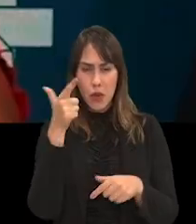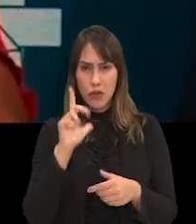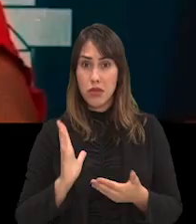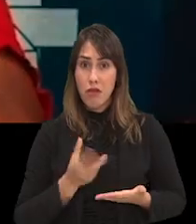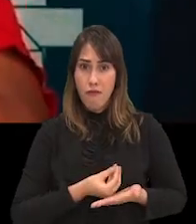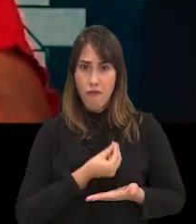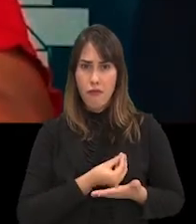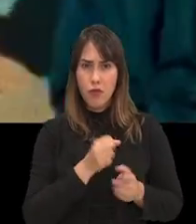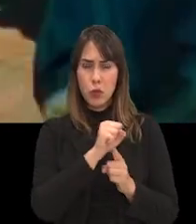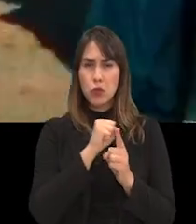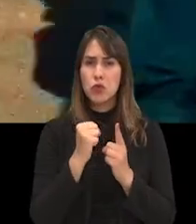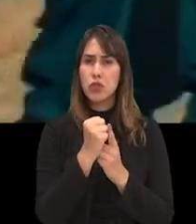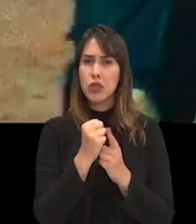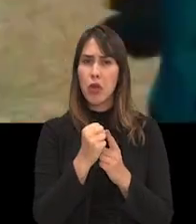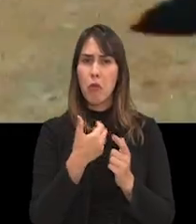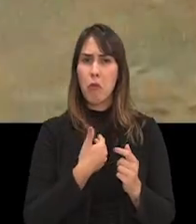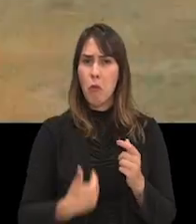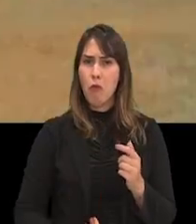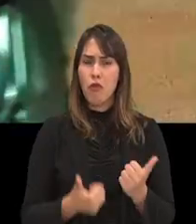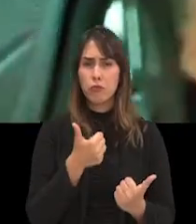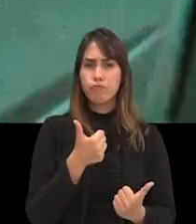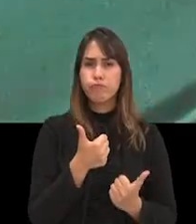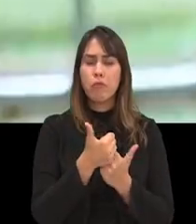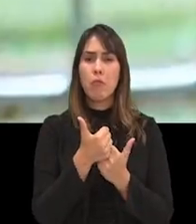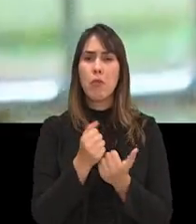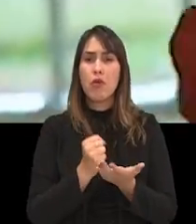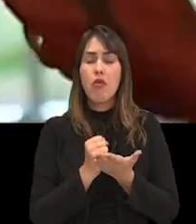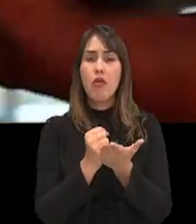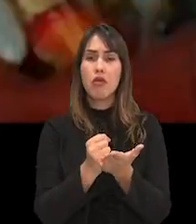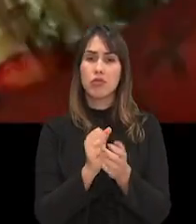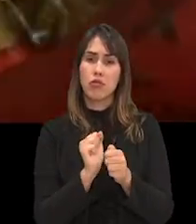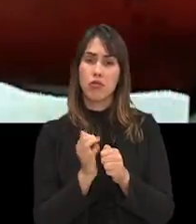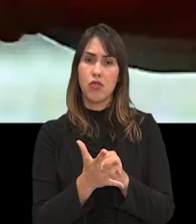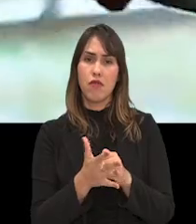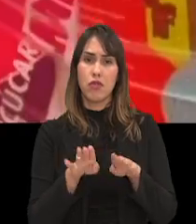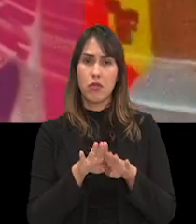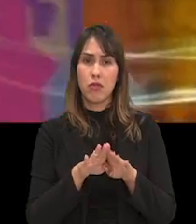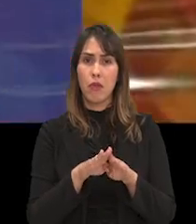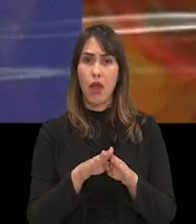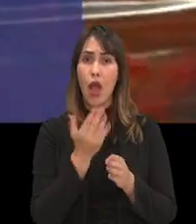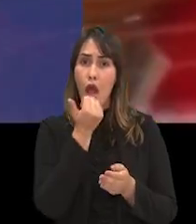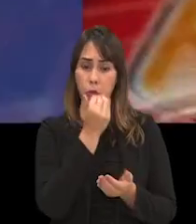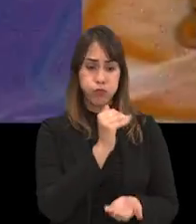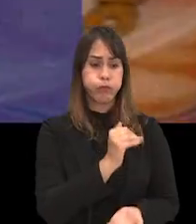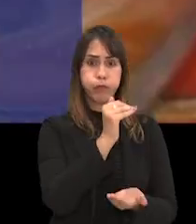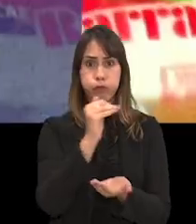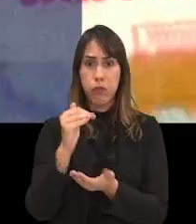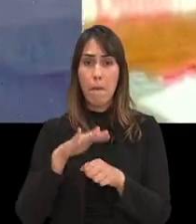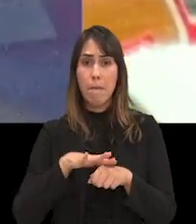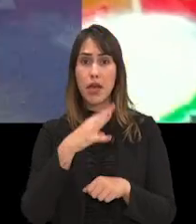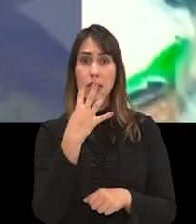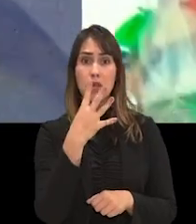para salvar vidas. No social, o governo atua para diminuir os impactos da pandemia. Já distribuiu mais de